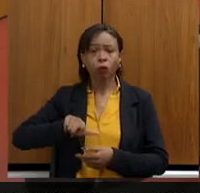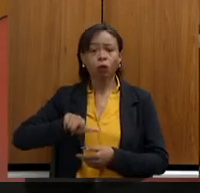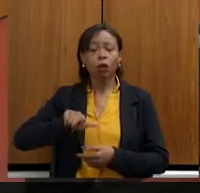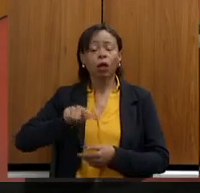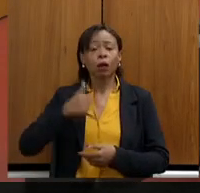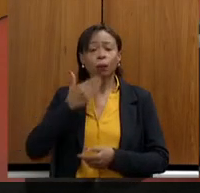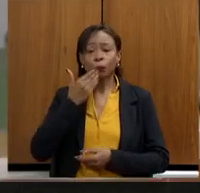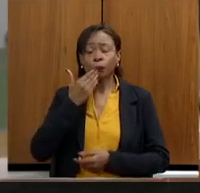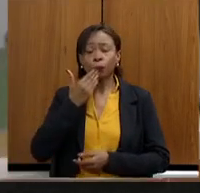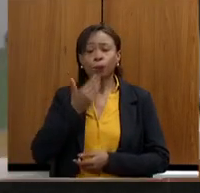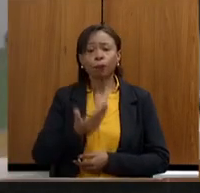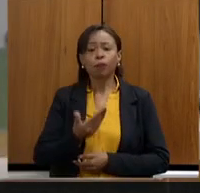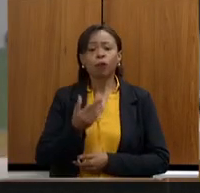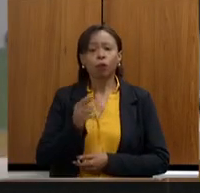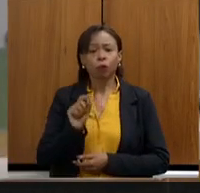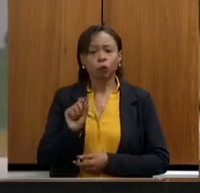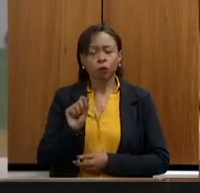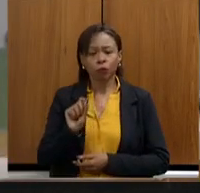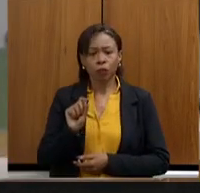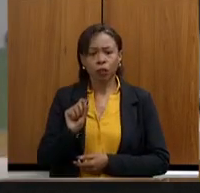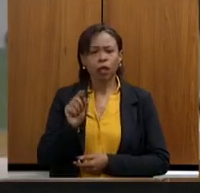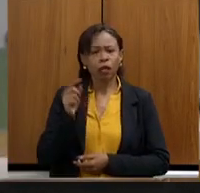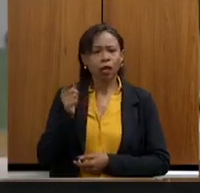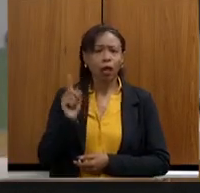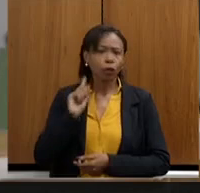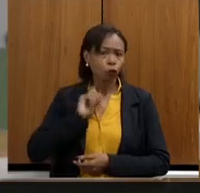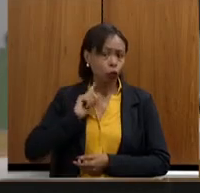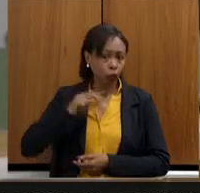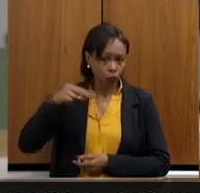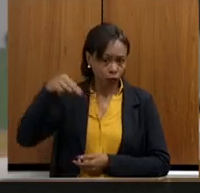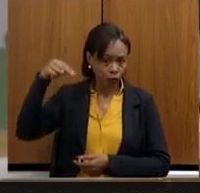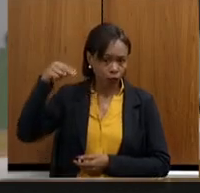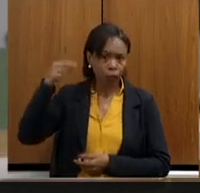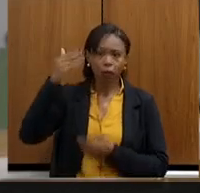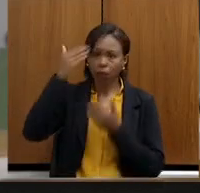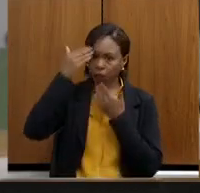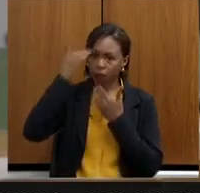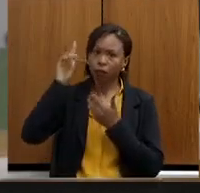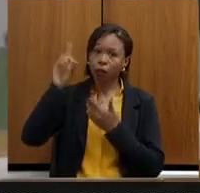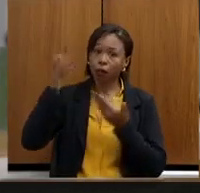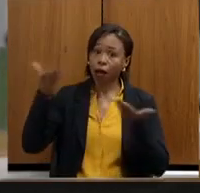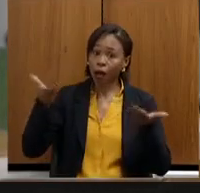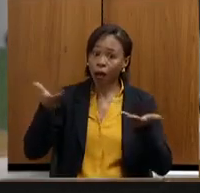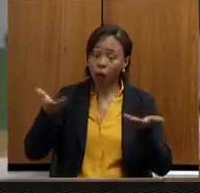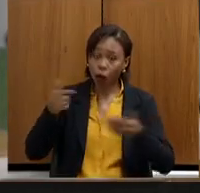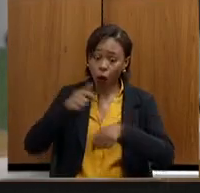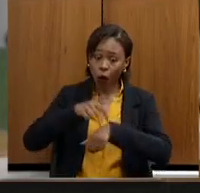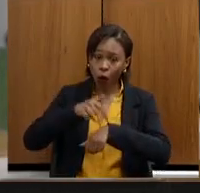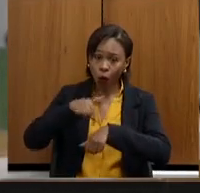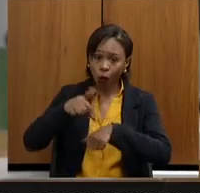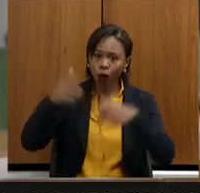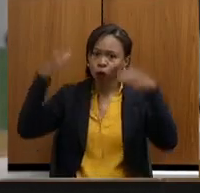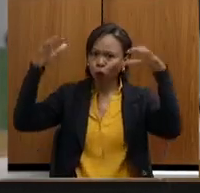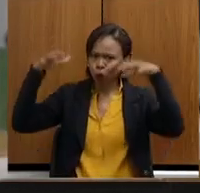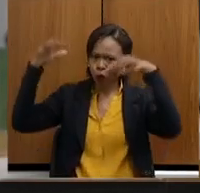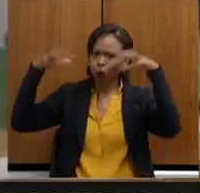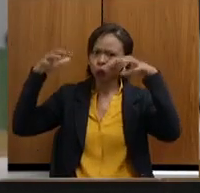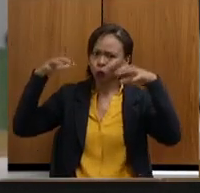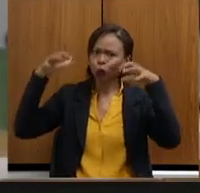solicitação, nosso Norte de Minas, graças a Deus, está chovendo agora, mas é,